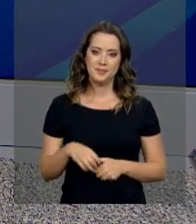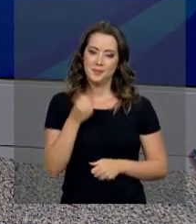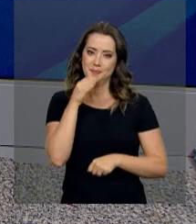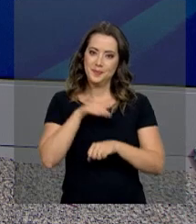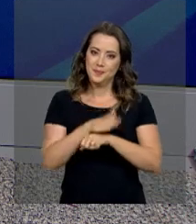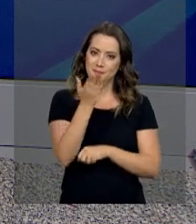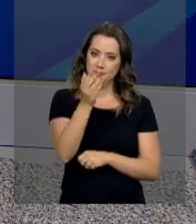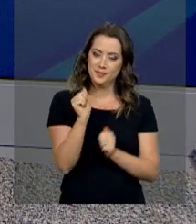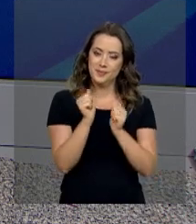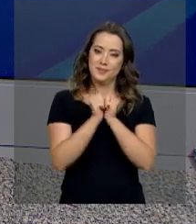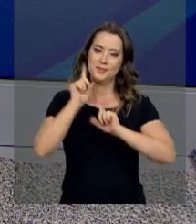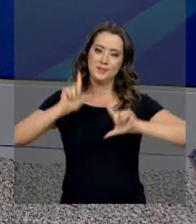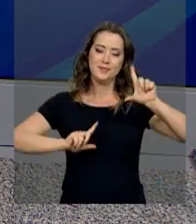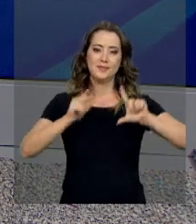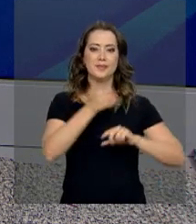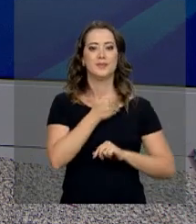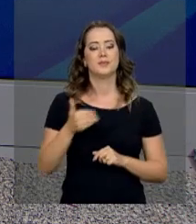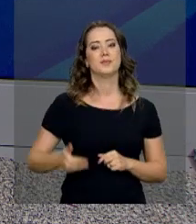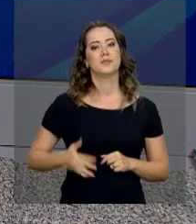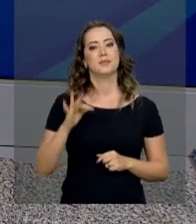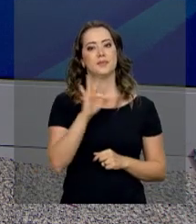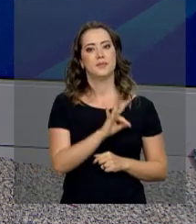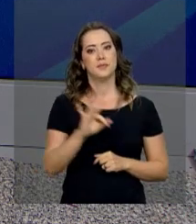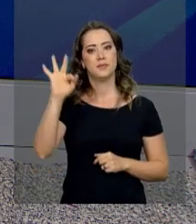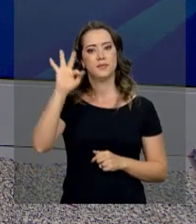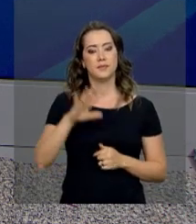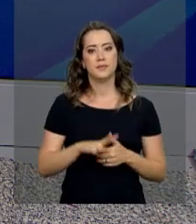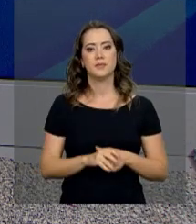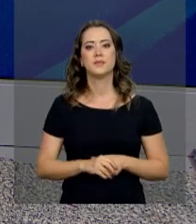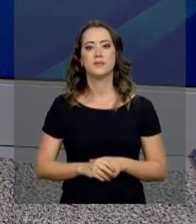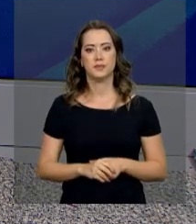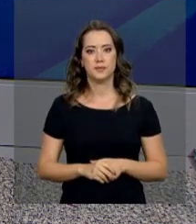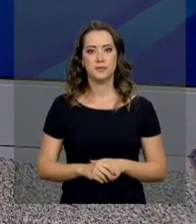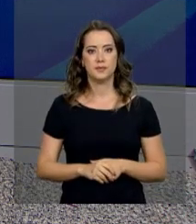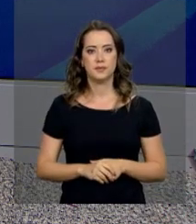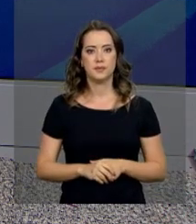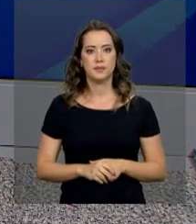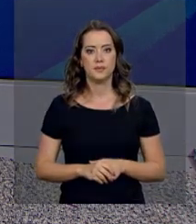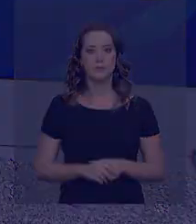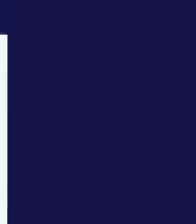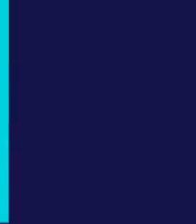Uma boa noite para você e continue com a gente aqui na NBR, a TV do governo federal.